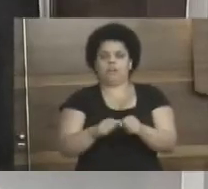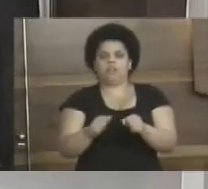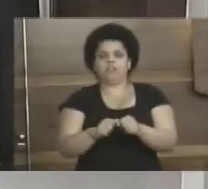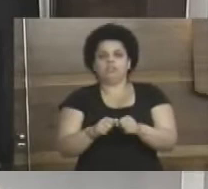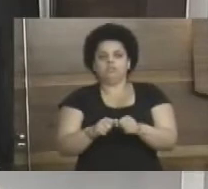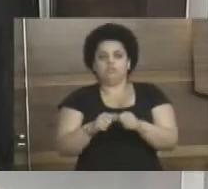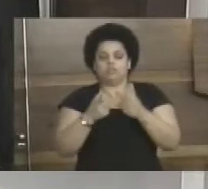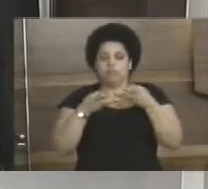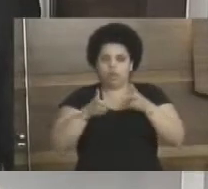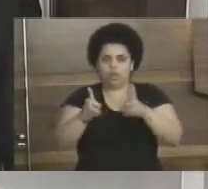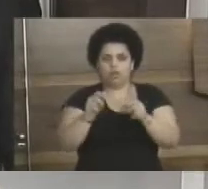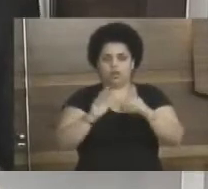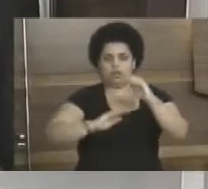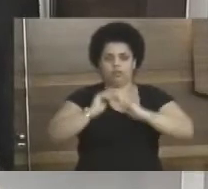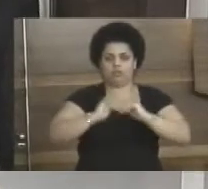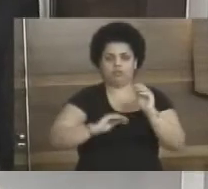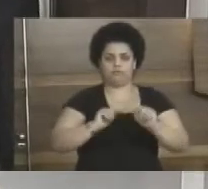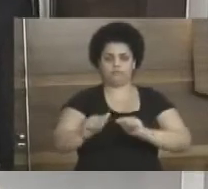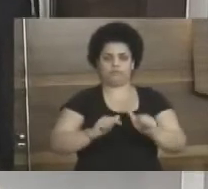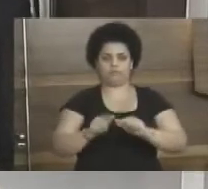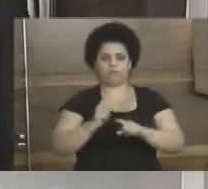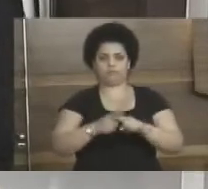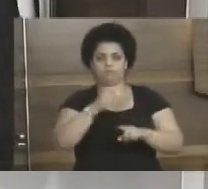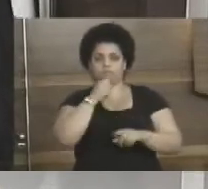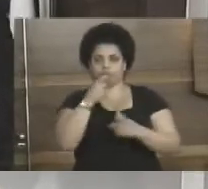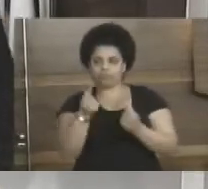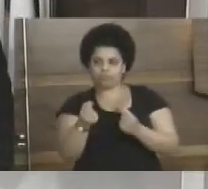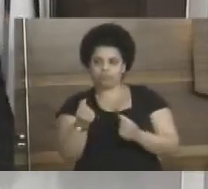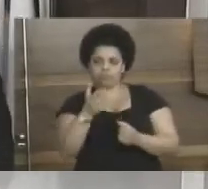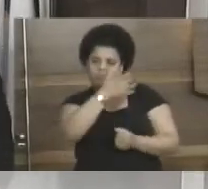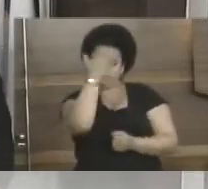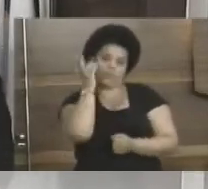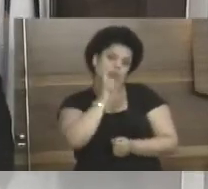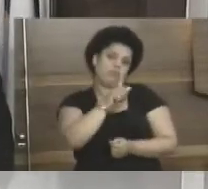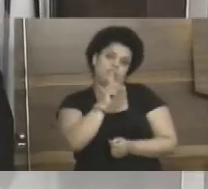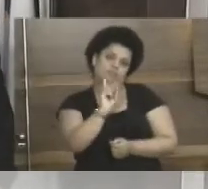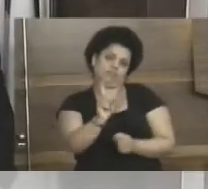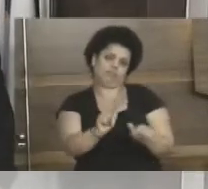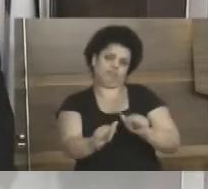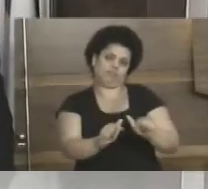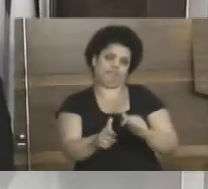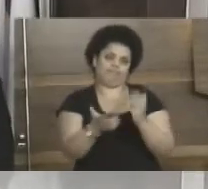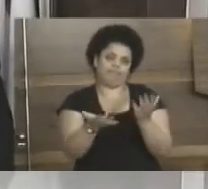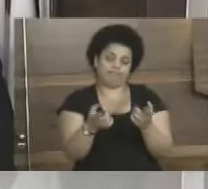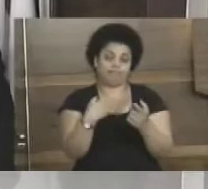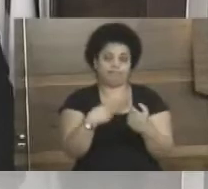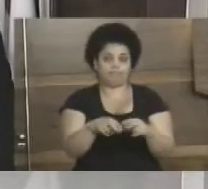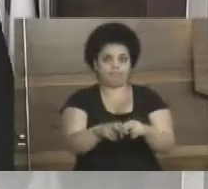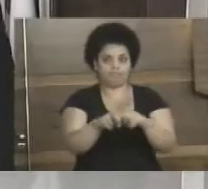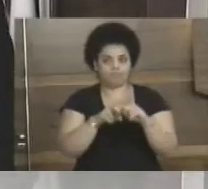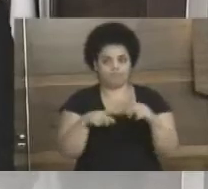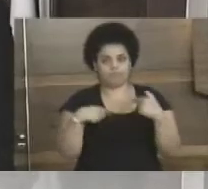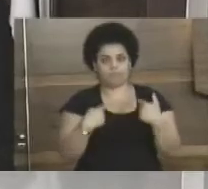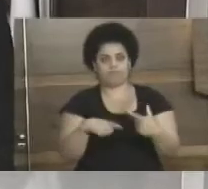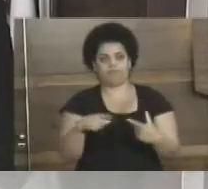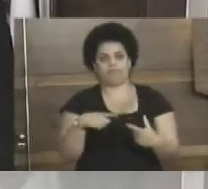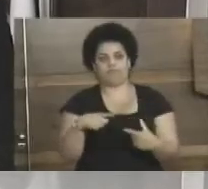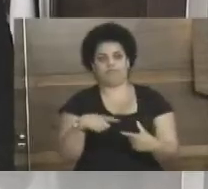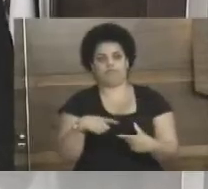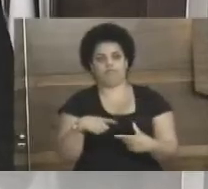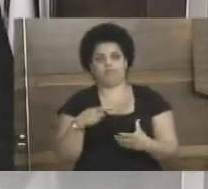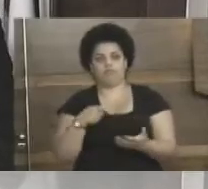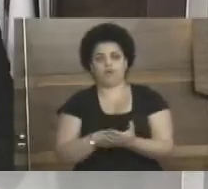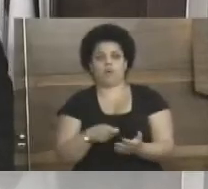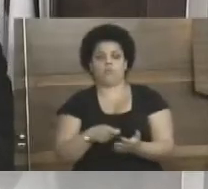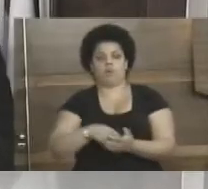poder dar condições para aqueles profissionais trabalhar, porque sem dinheiro ninguém trabalha. Então, é isso que nós temos que estar falando aqui. Outra coisa